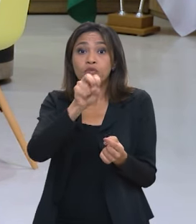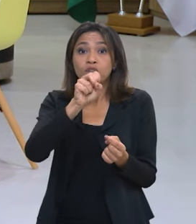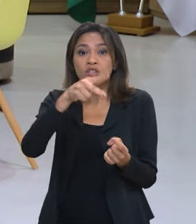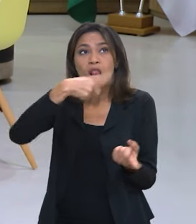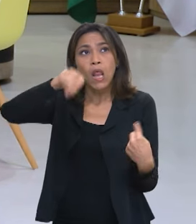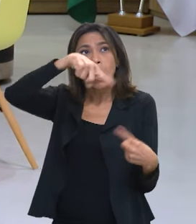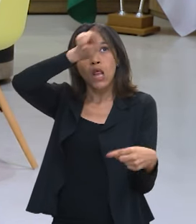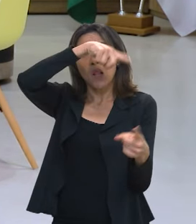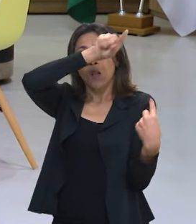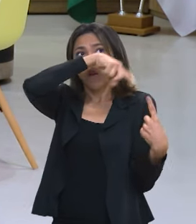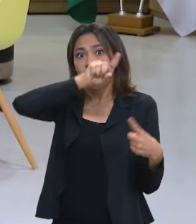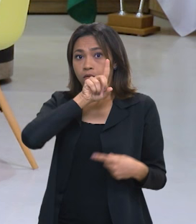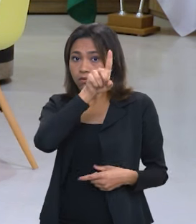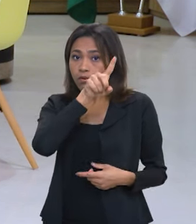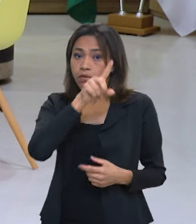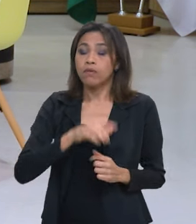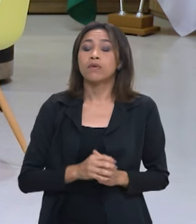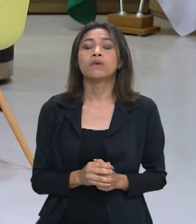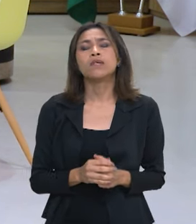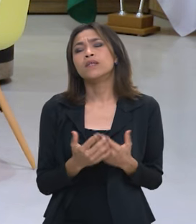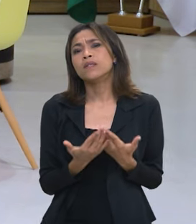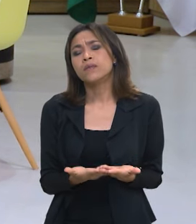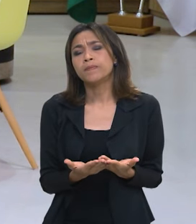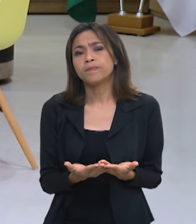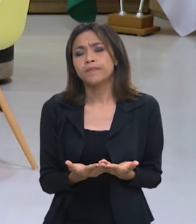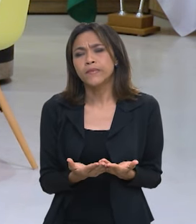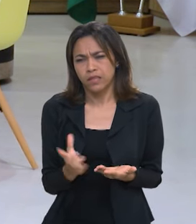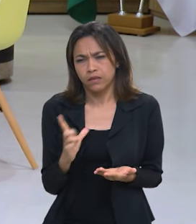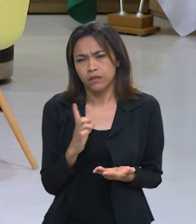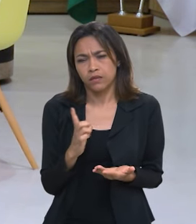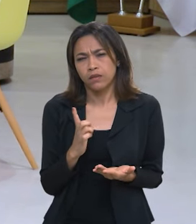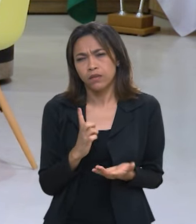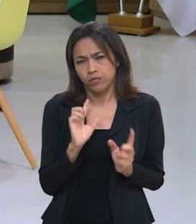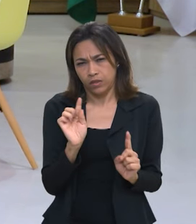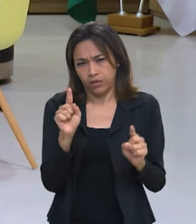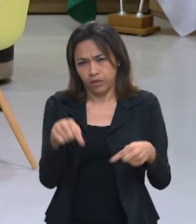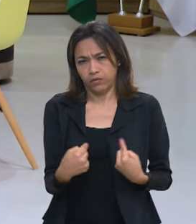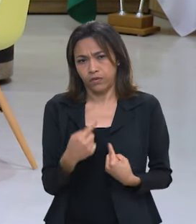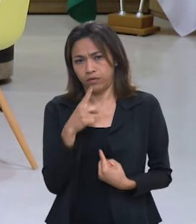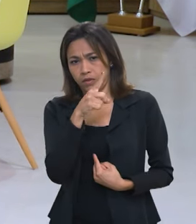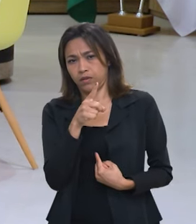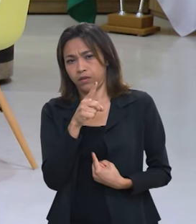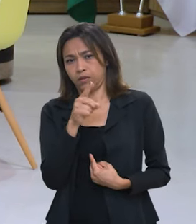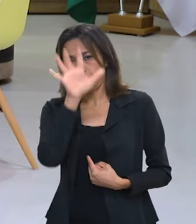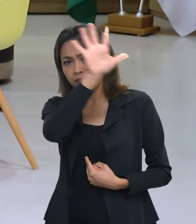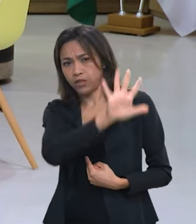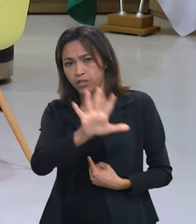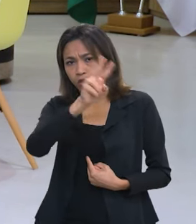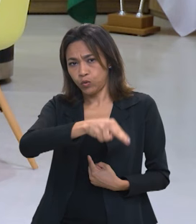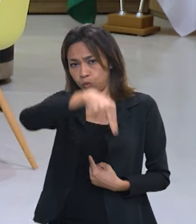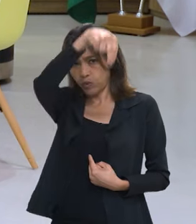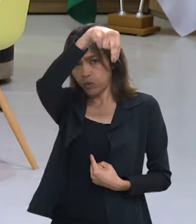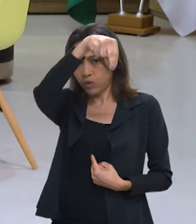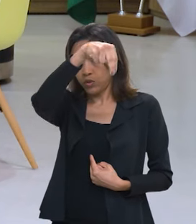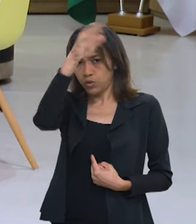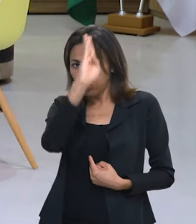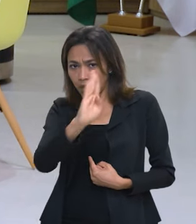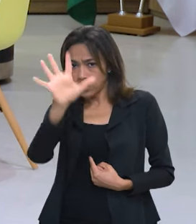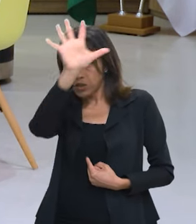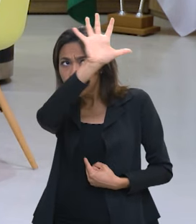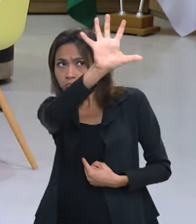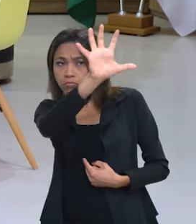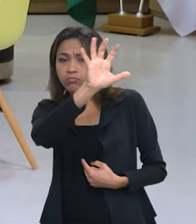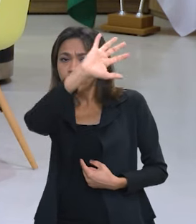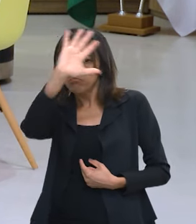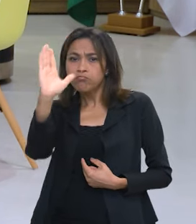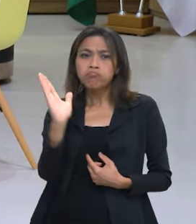circulação viral nos últimos anos tem um desafio grande nessa região localidades mais